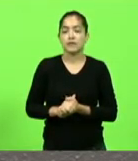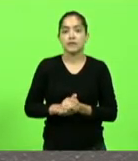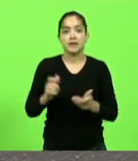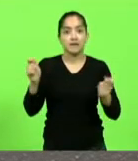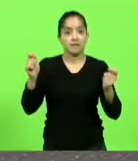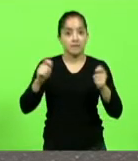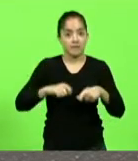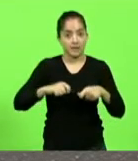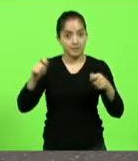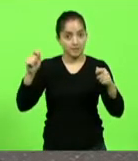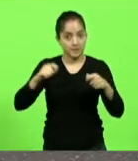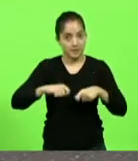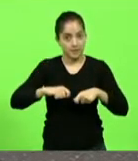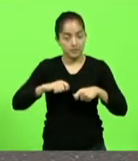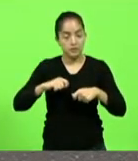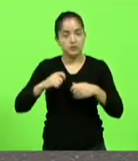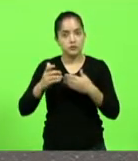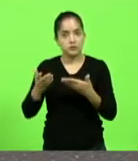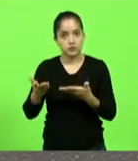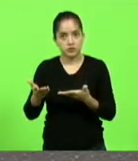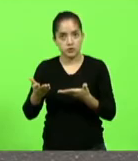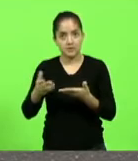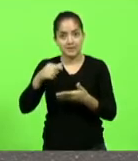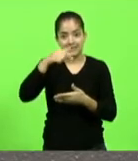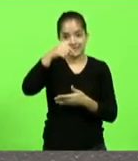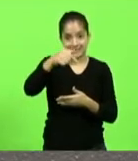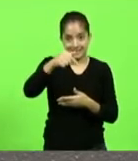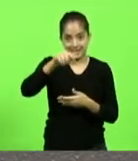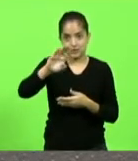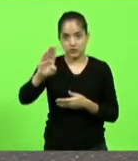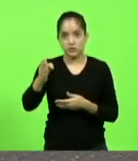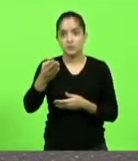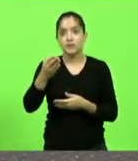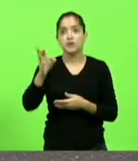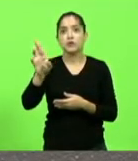sete bilhões de reais